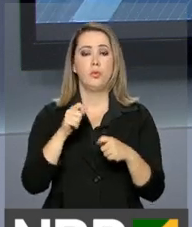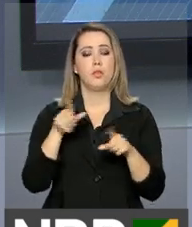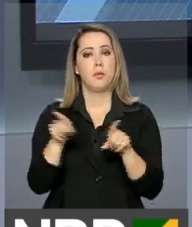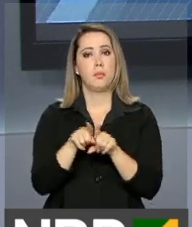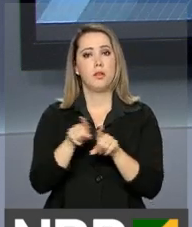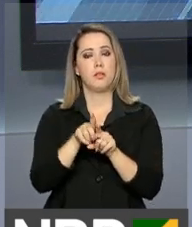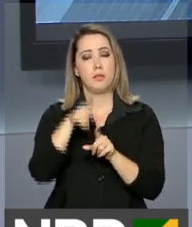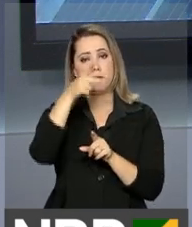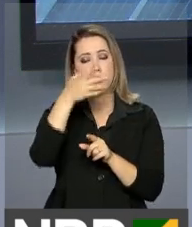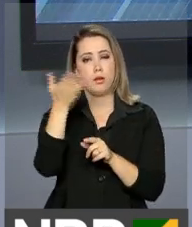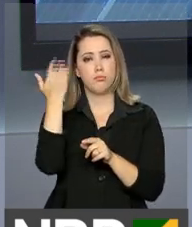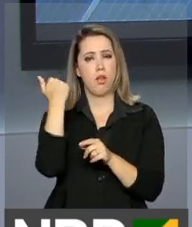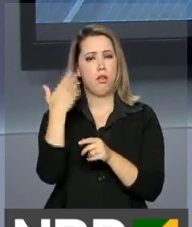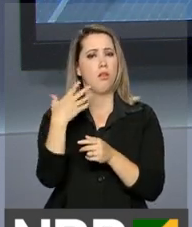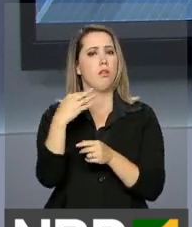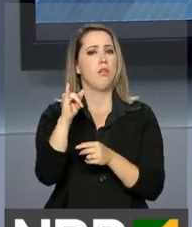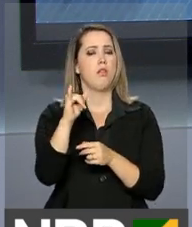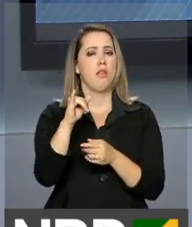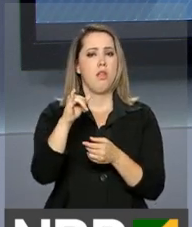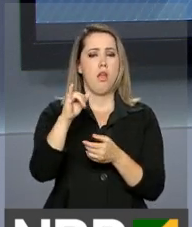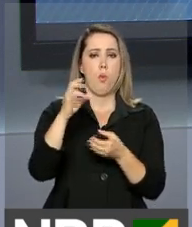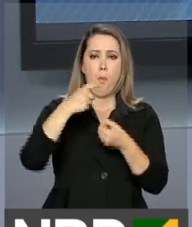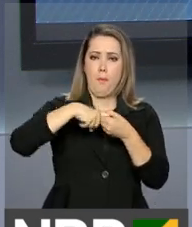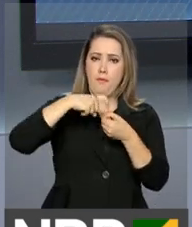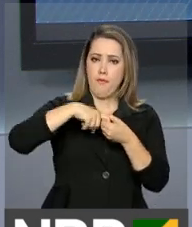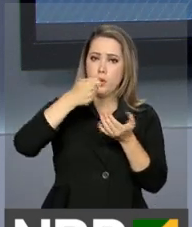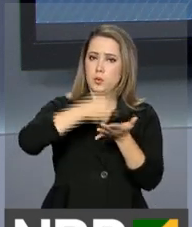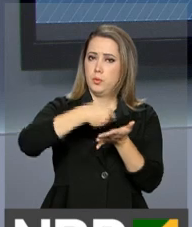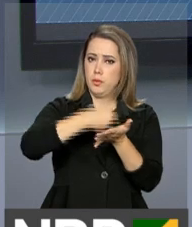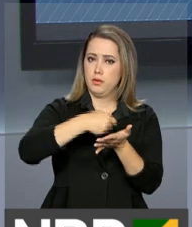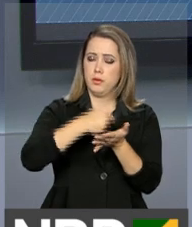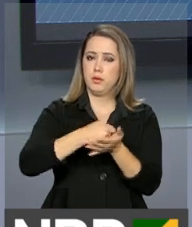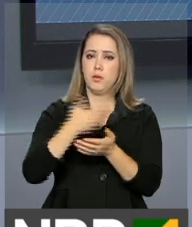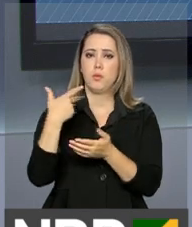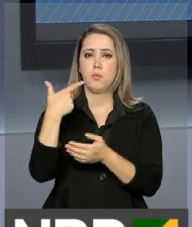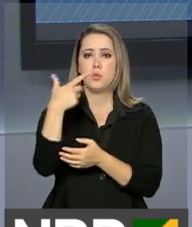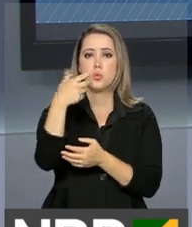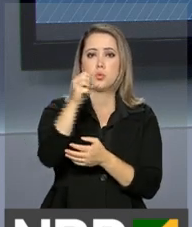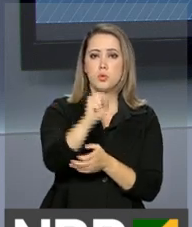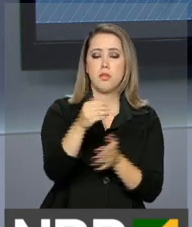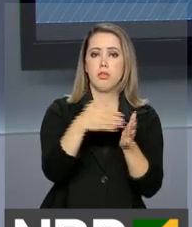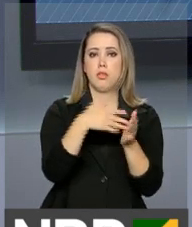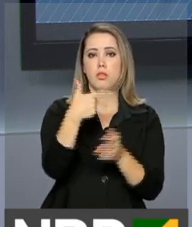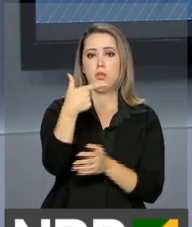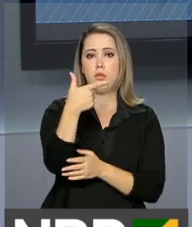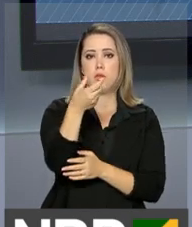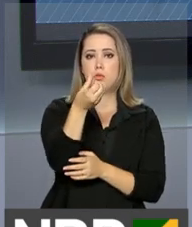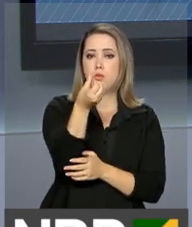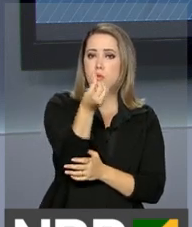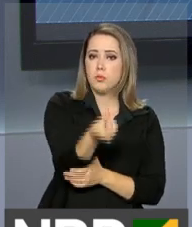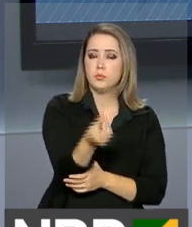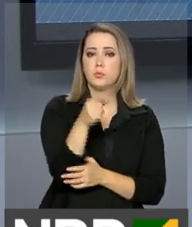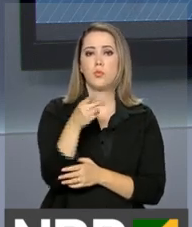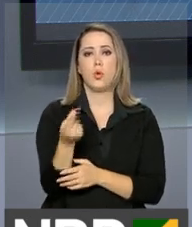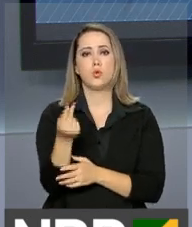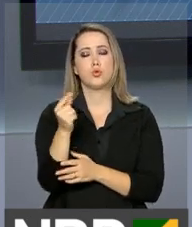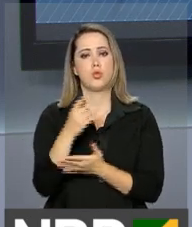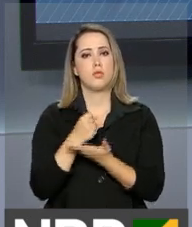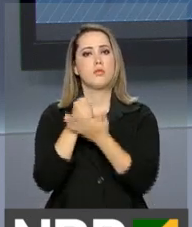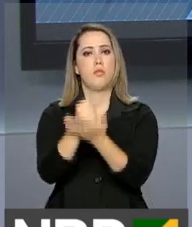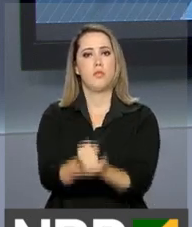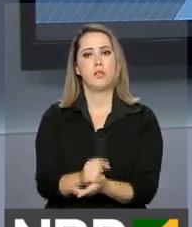também restituições de exercícios de 2008 a 2016. O dinheiro do segundo lote estará